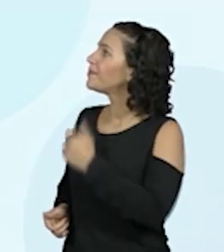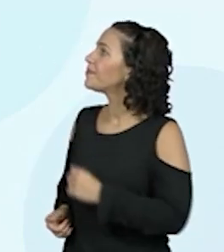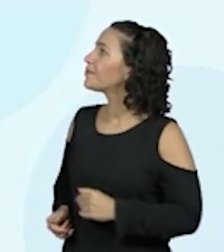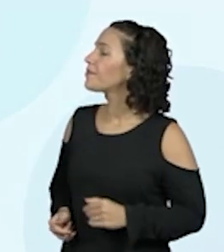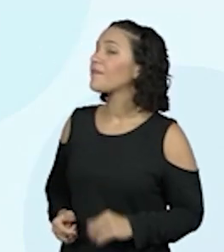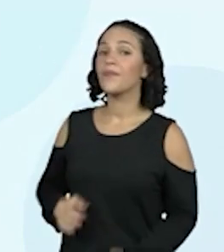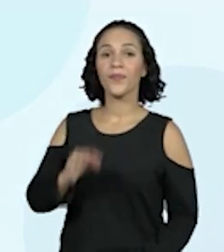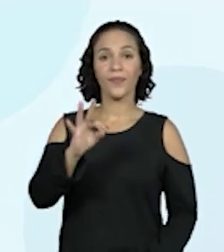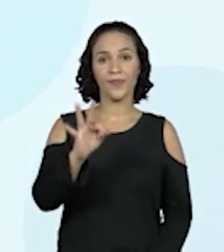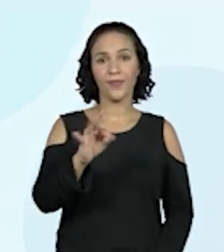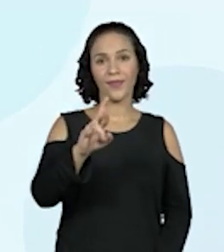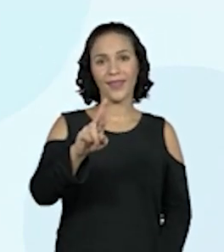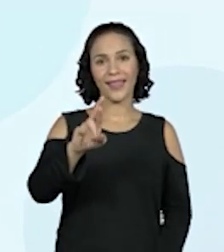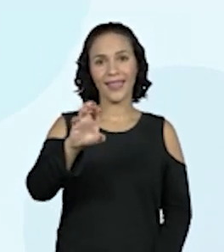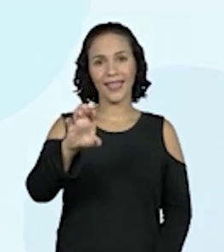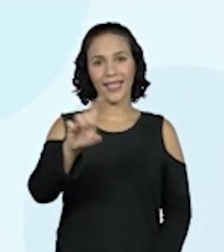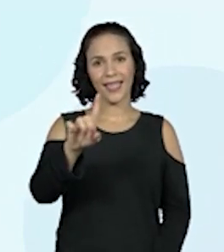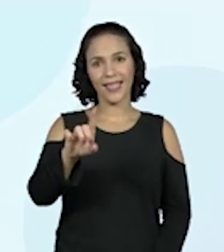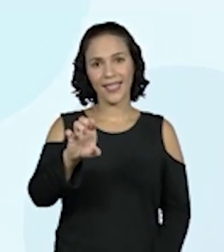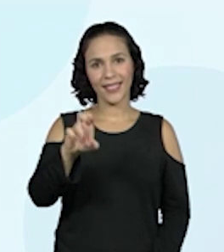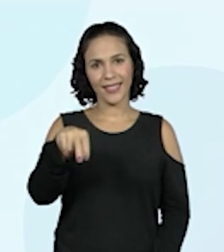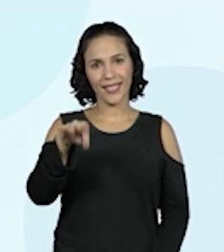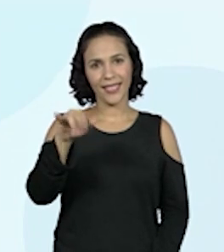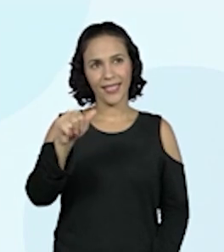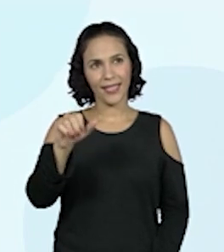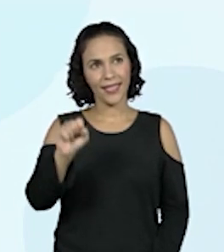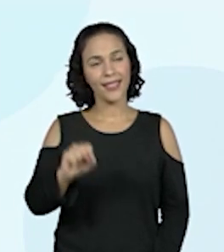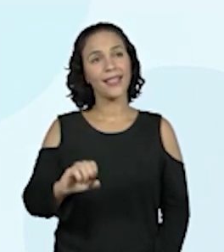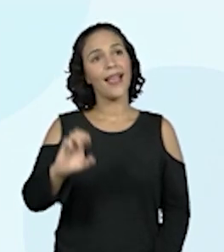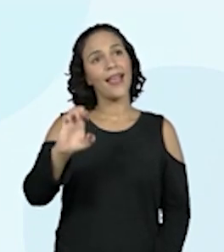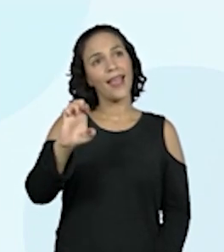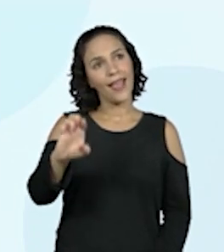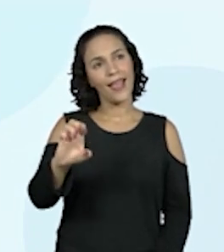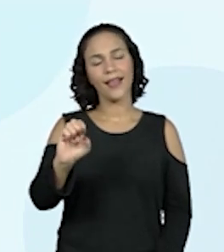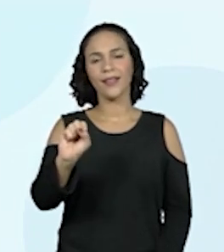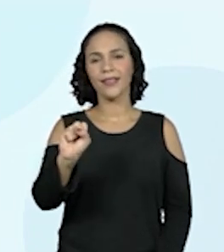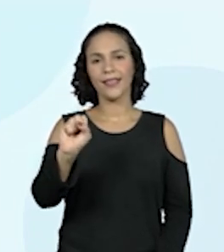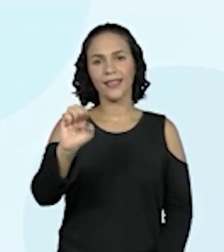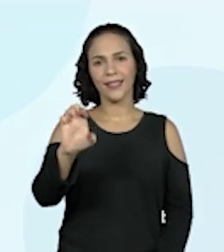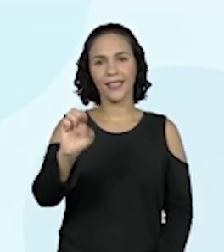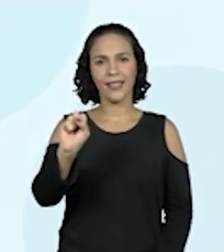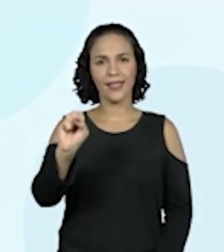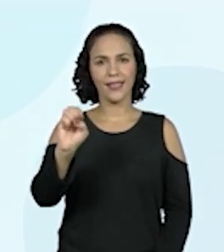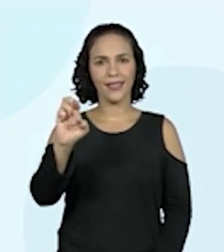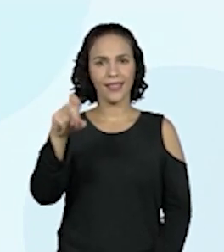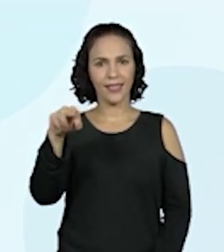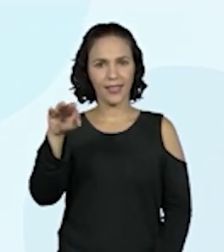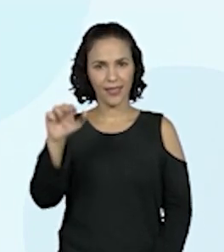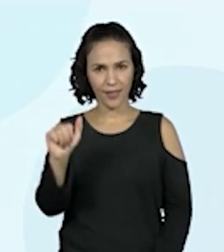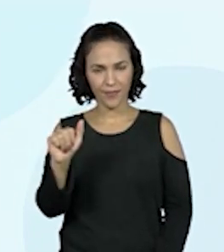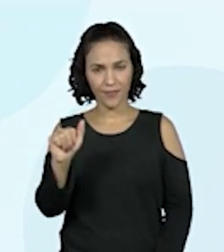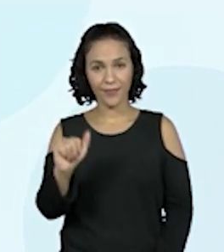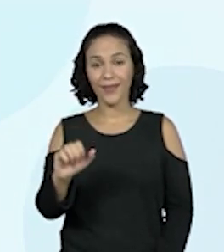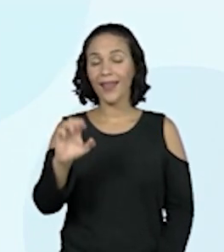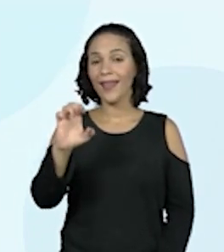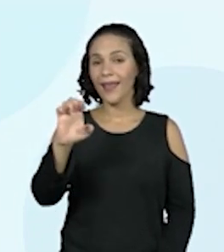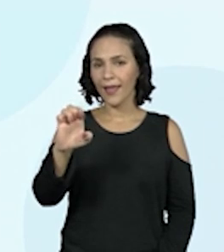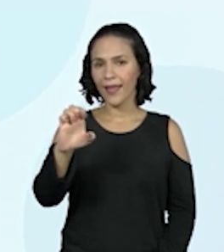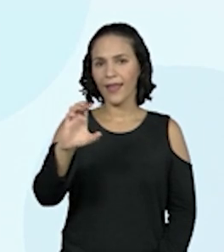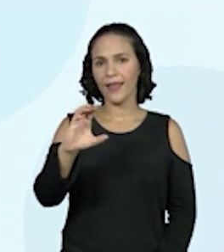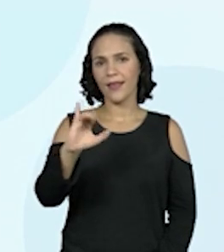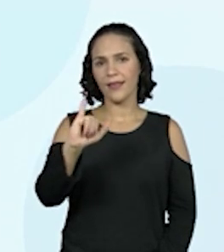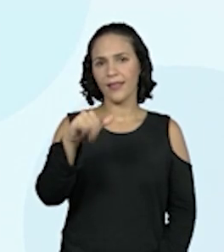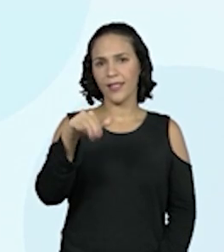pessoas. Então, temos aqui, 365